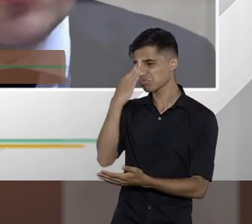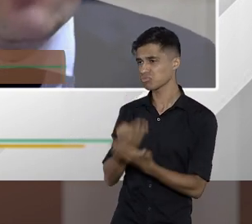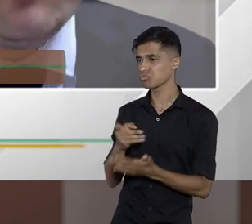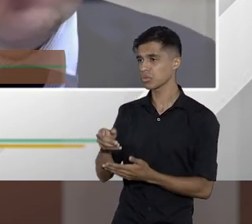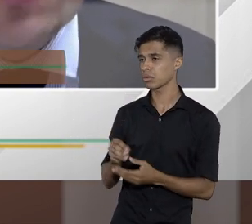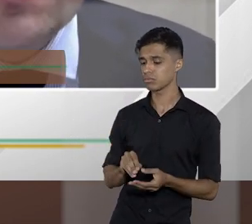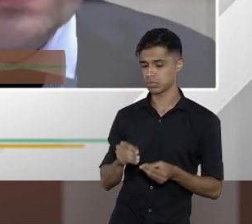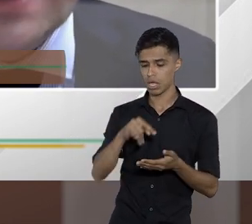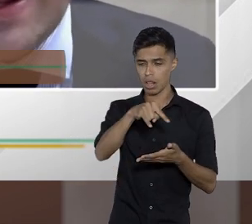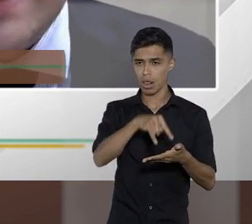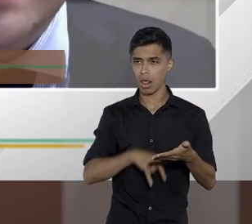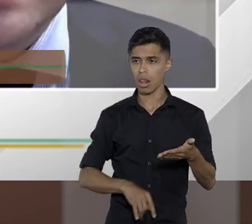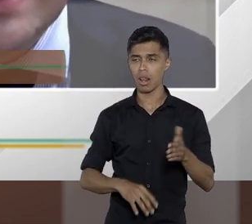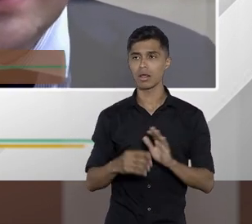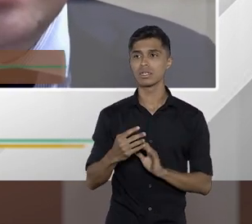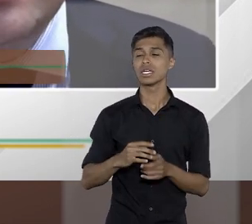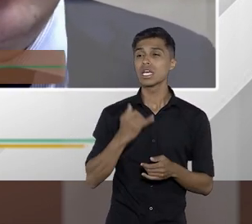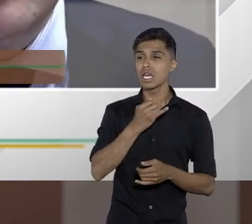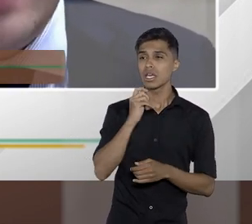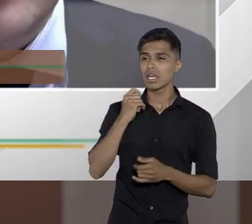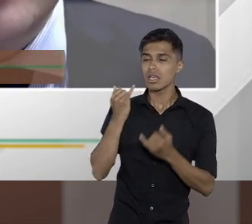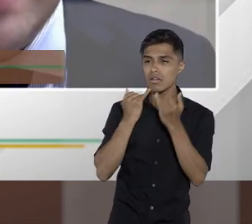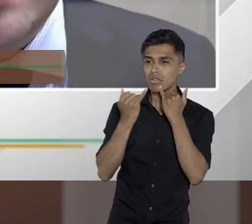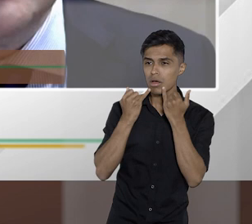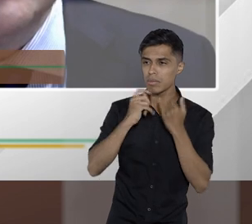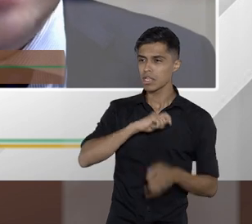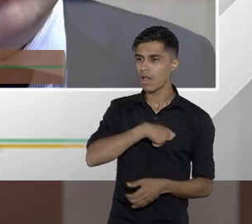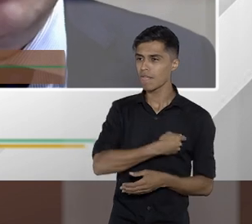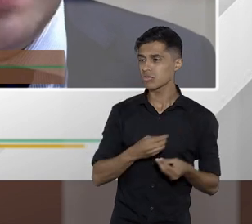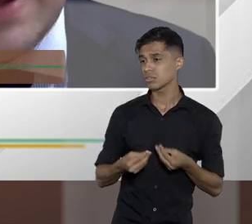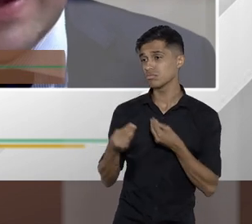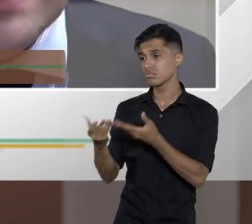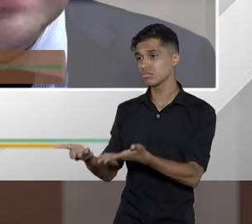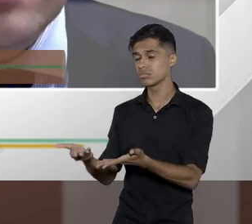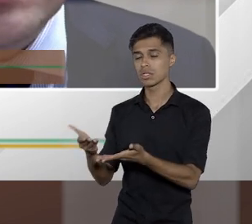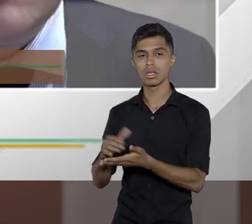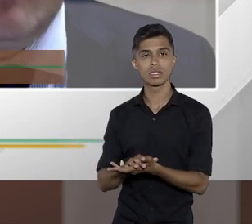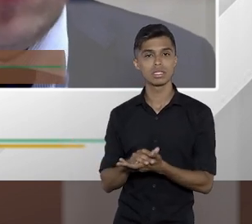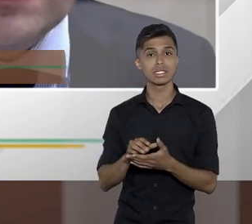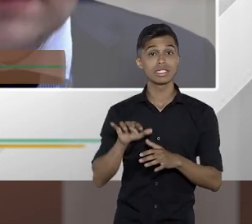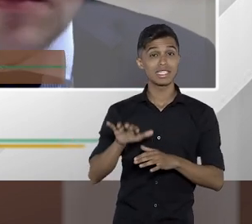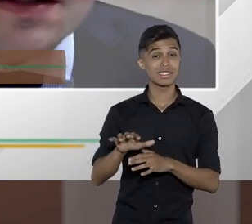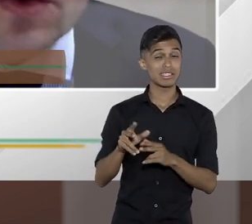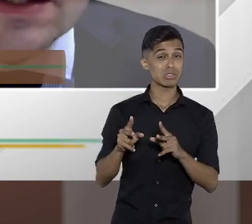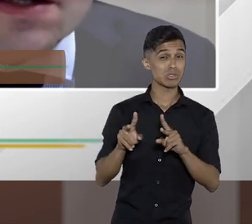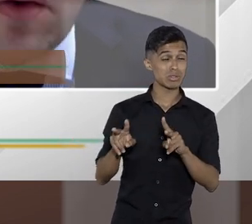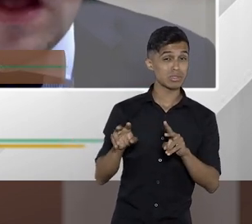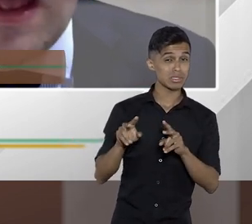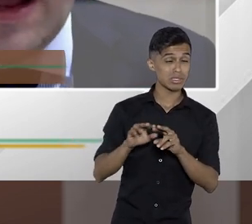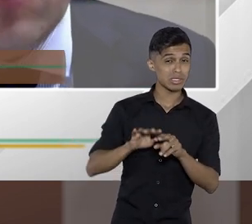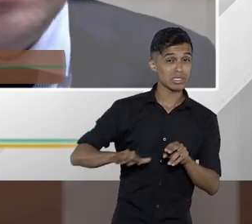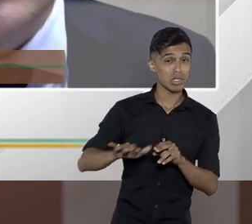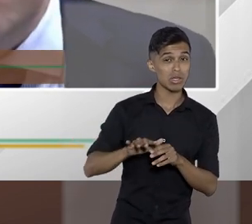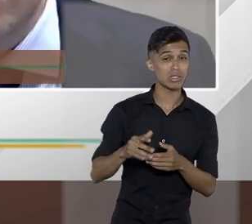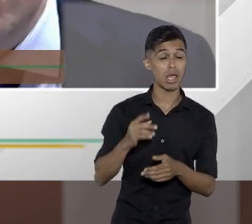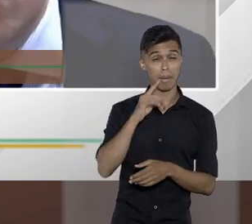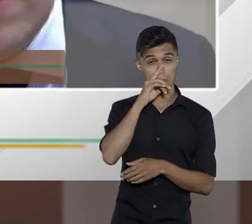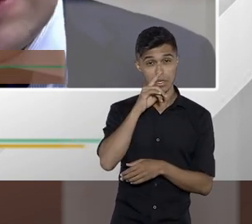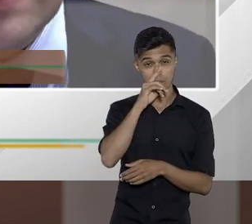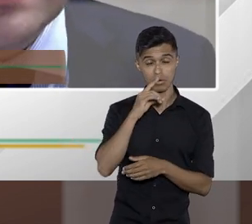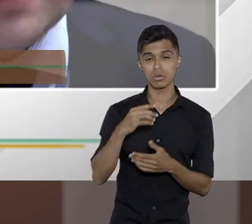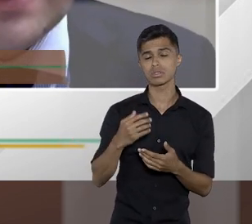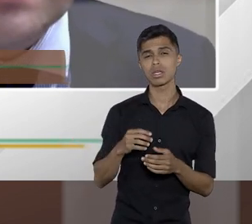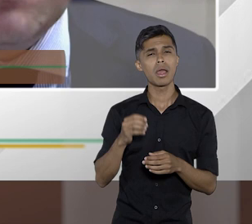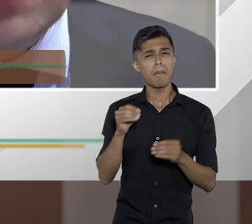extrato, informações fiscais. Então, até nesses atos banais, você pode ter uma situação onde essa